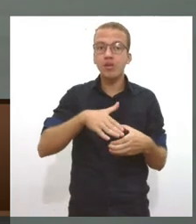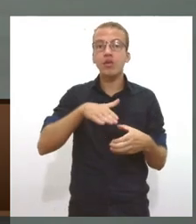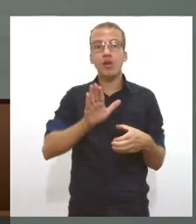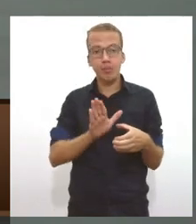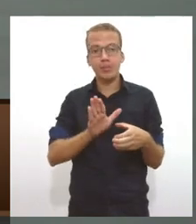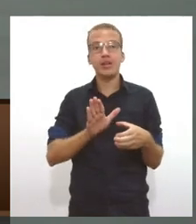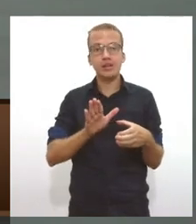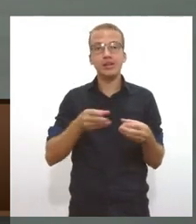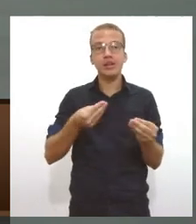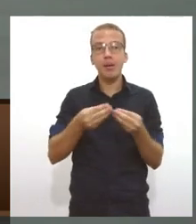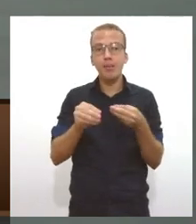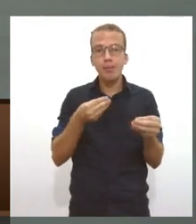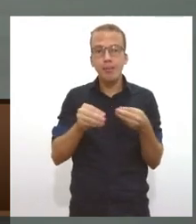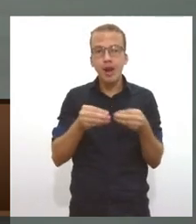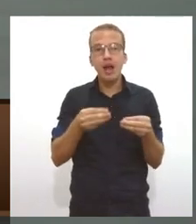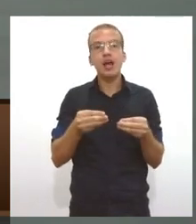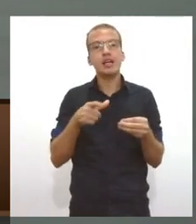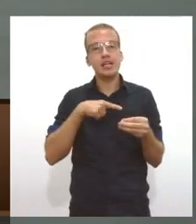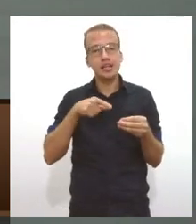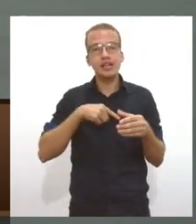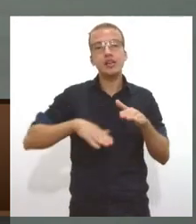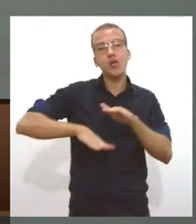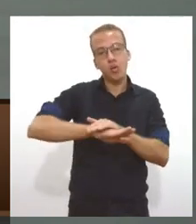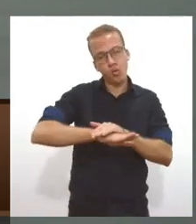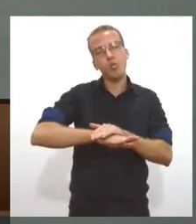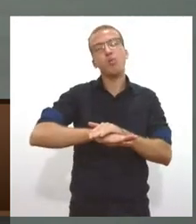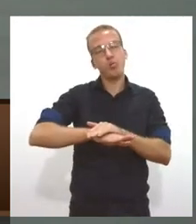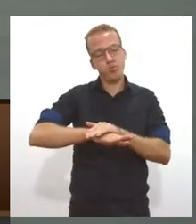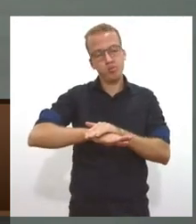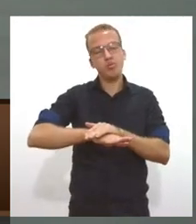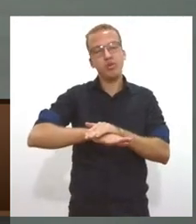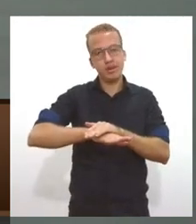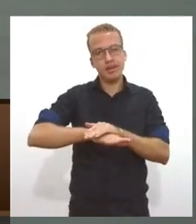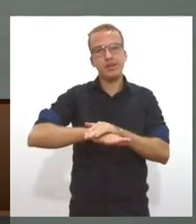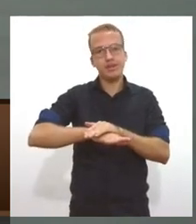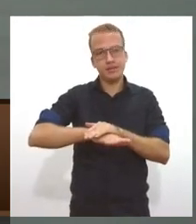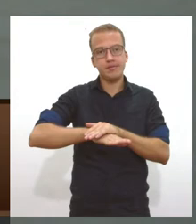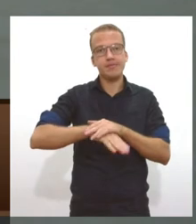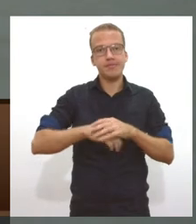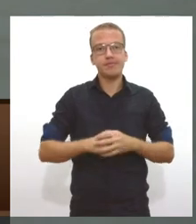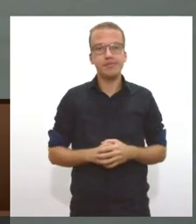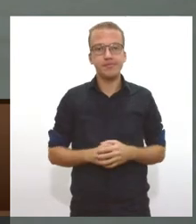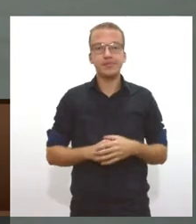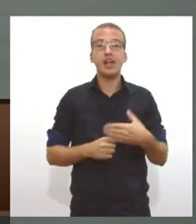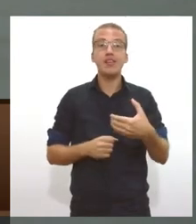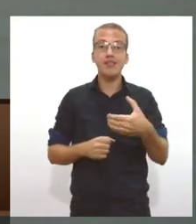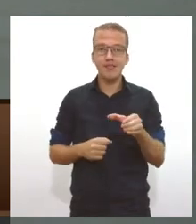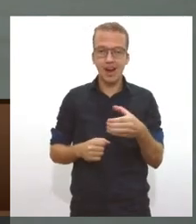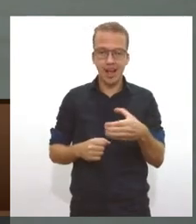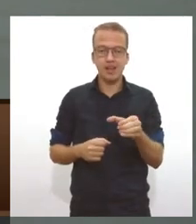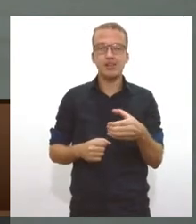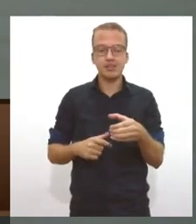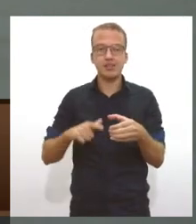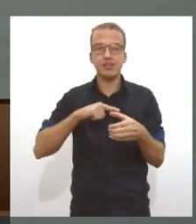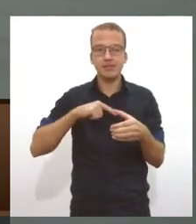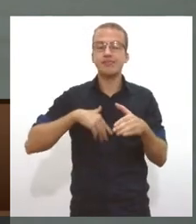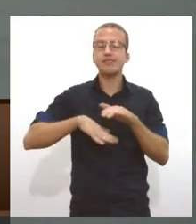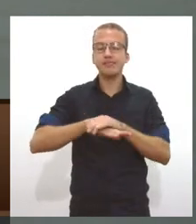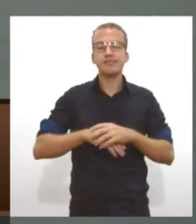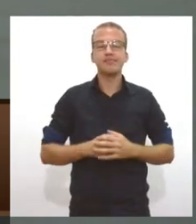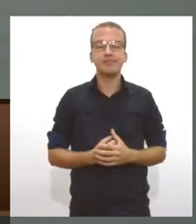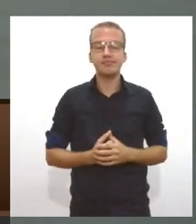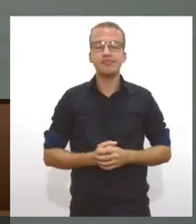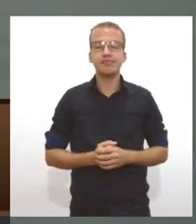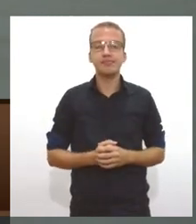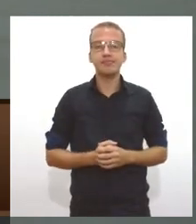leite humano. No momento, existem pouco menos de 200 frascos, mas o ideal seriam 500. As interessadas em